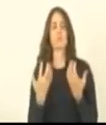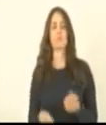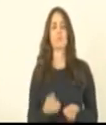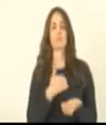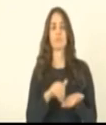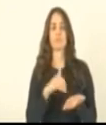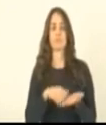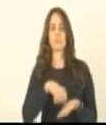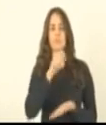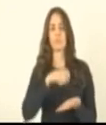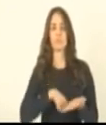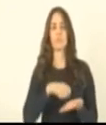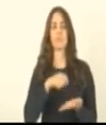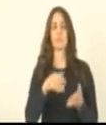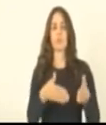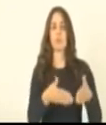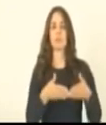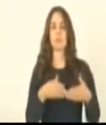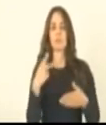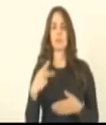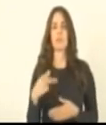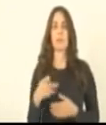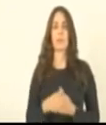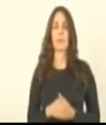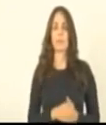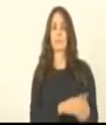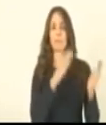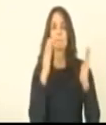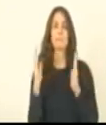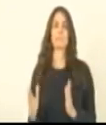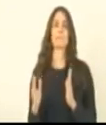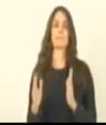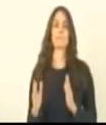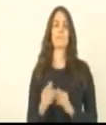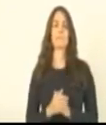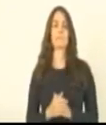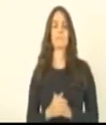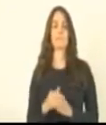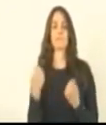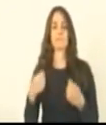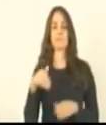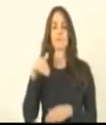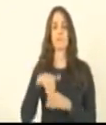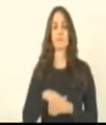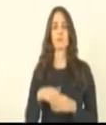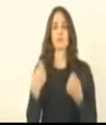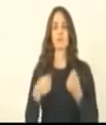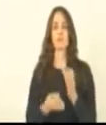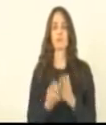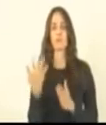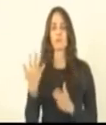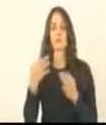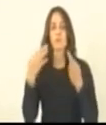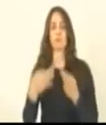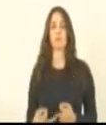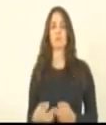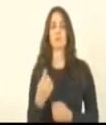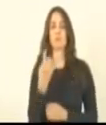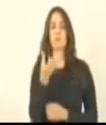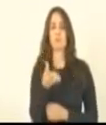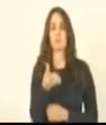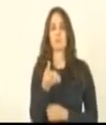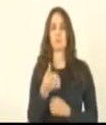para providenciar o ato de licença. Segunda fase do expediente, nesse caso sujeita à deliberação, carecendo de quórum, mínimo 16